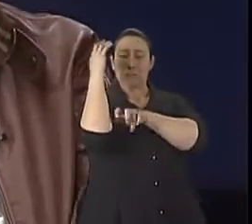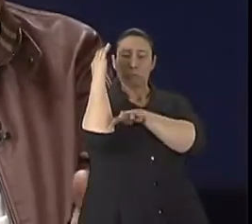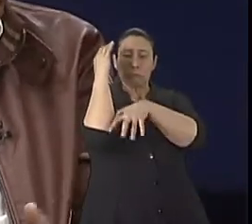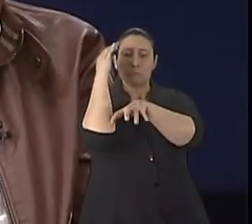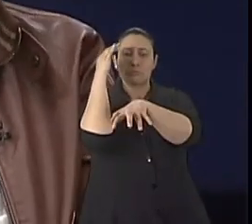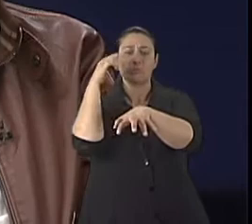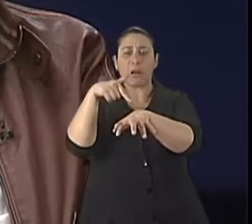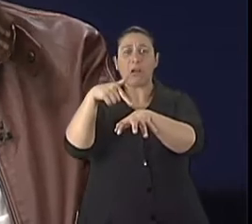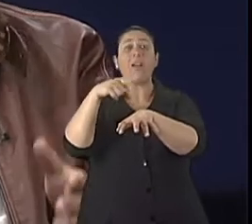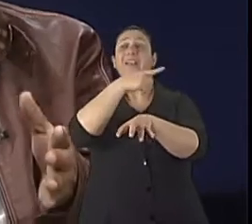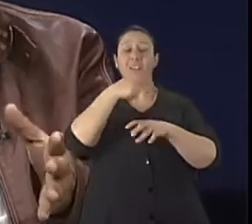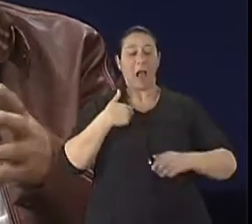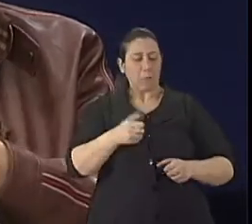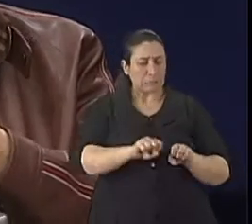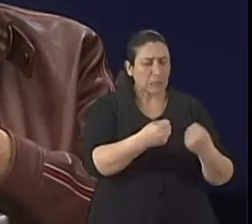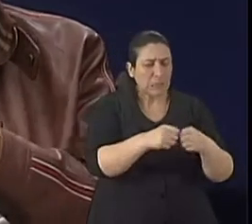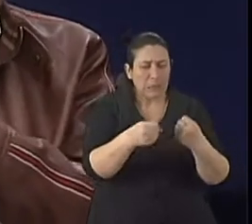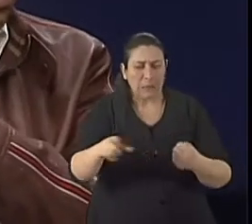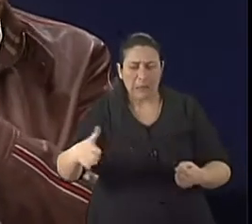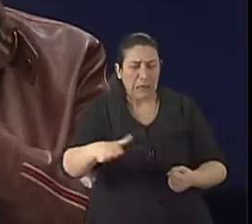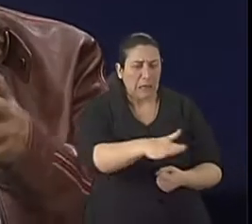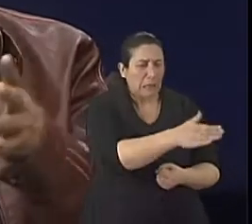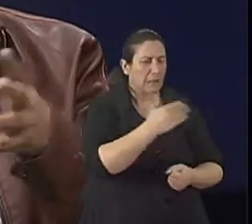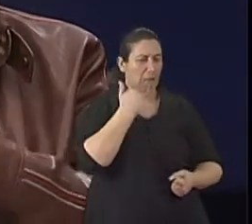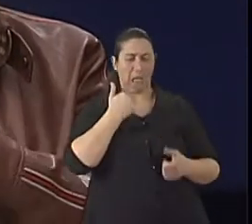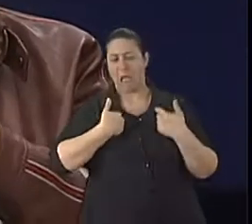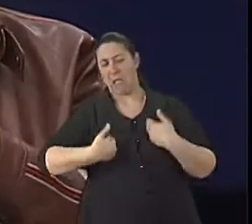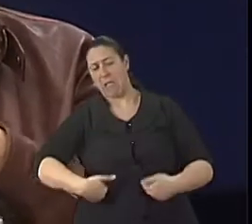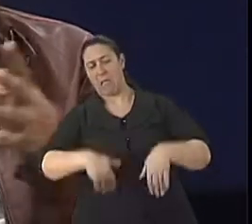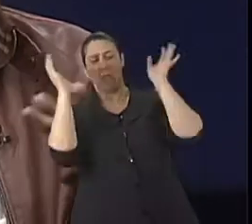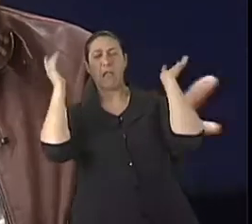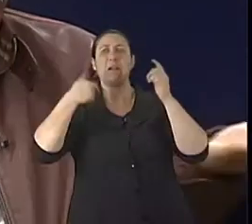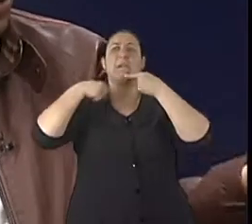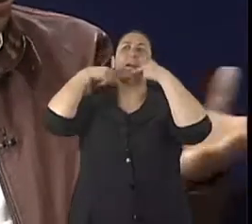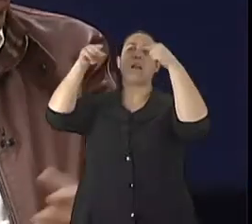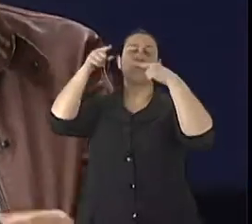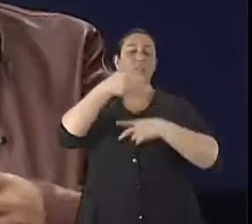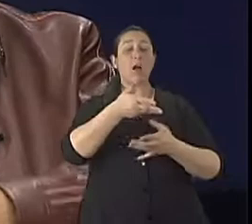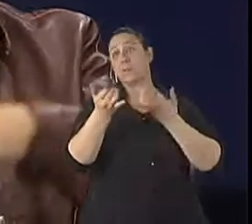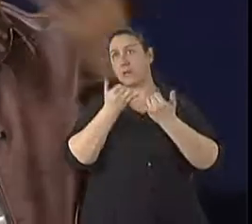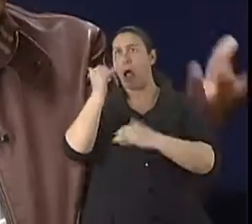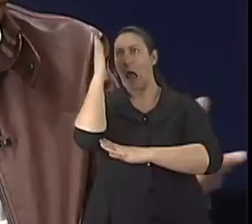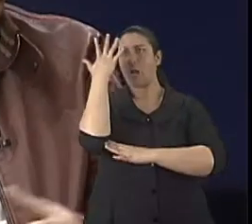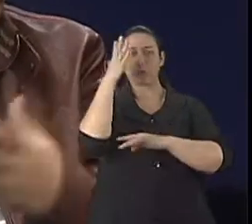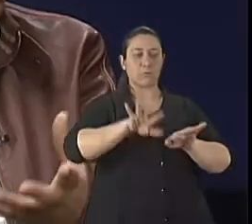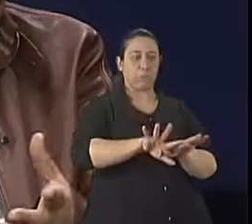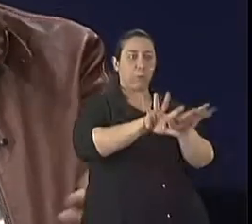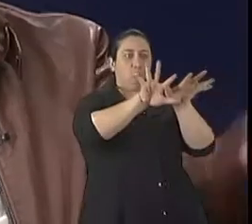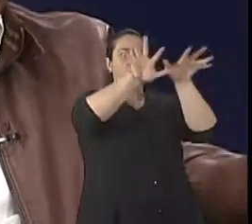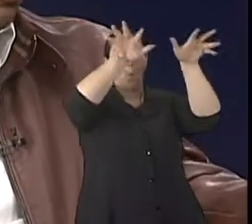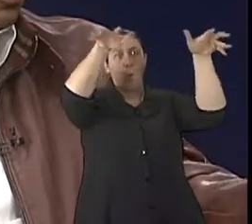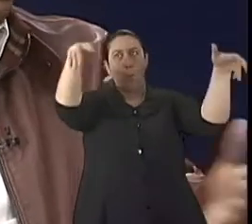afetar a calçada dele. Mas se ele tivesse pensado antes, bom, eu não posso plantar um chorão, por exemplo, que é uma árvore rondosa,